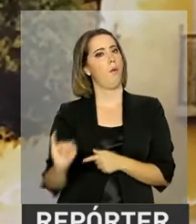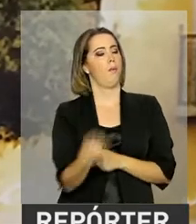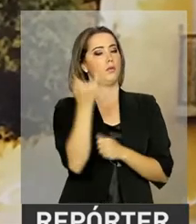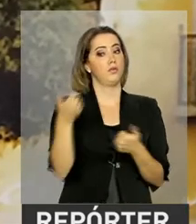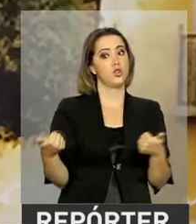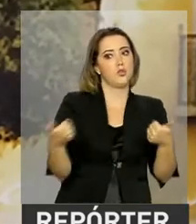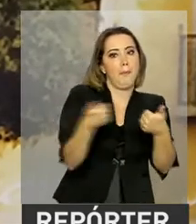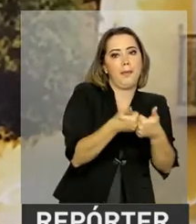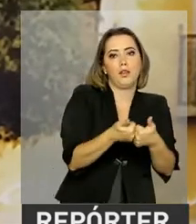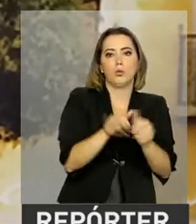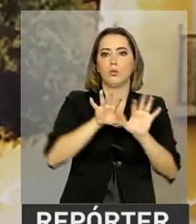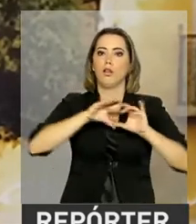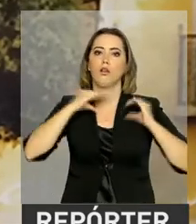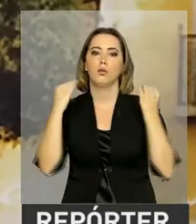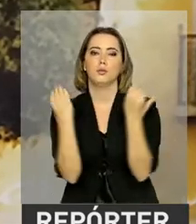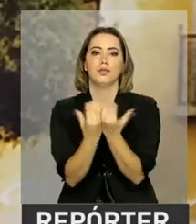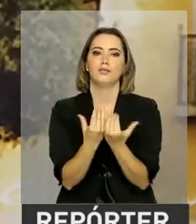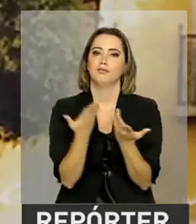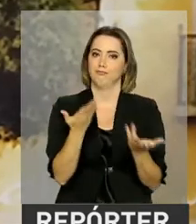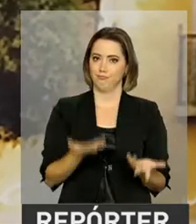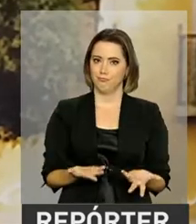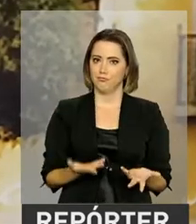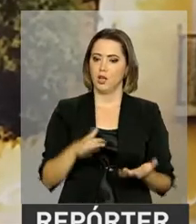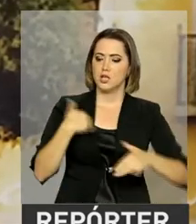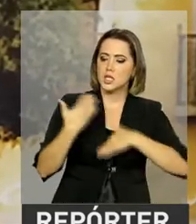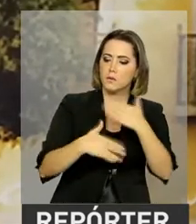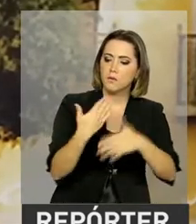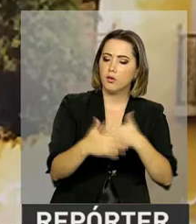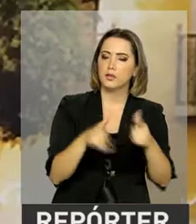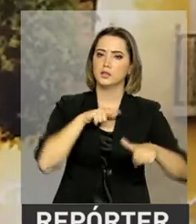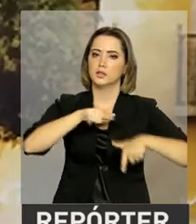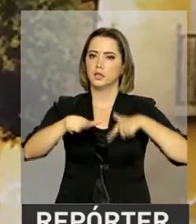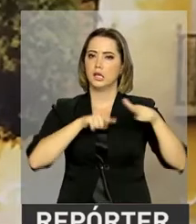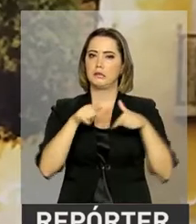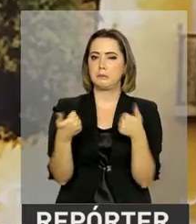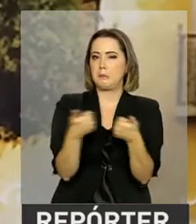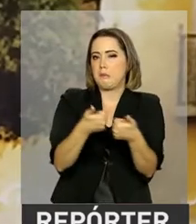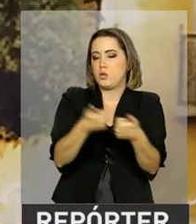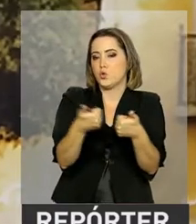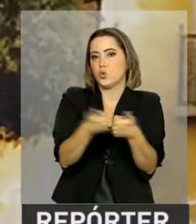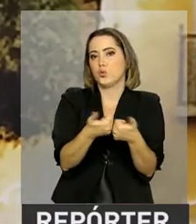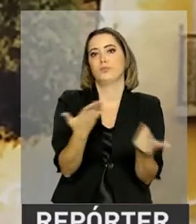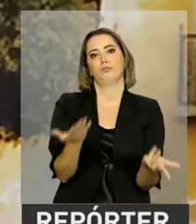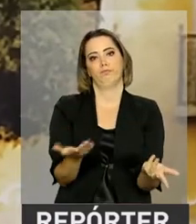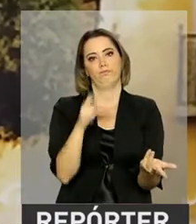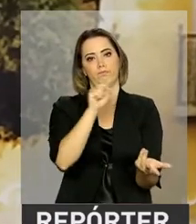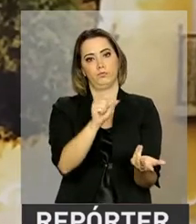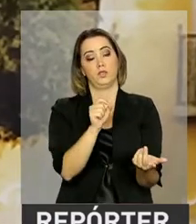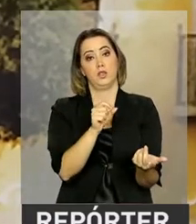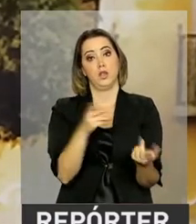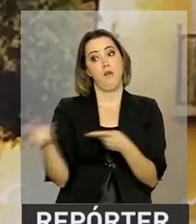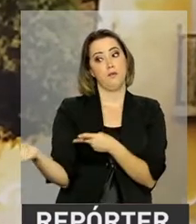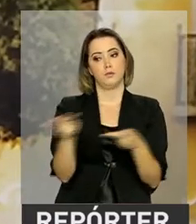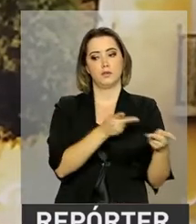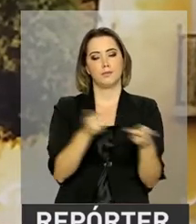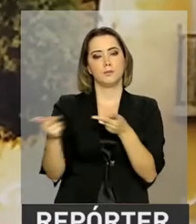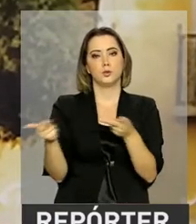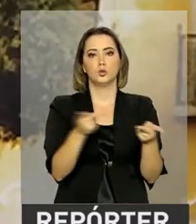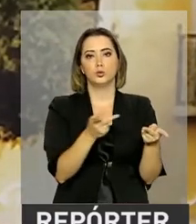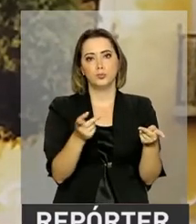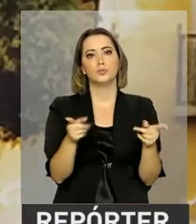aproximar do seu público, de desenvolver ações mais próximas aos visitantes,